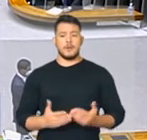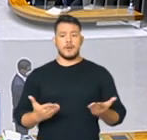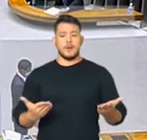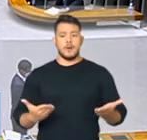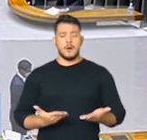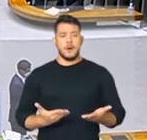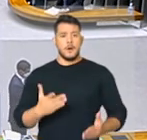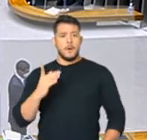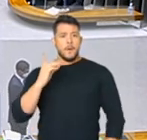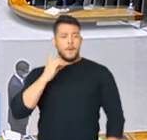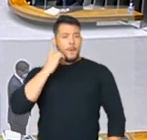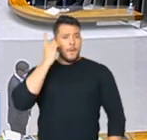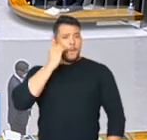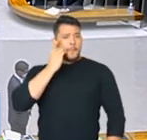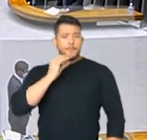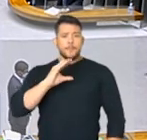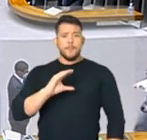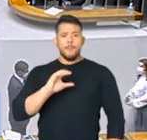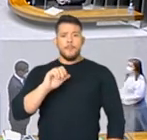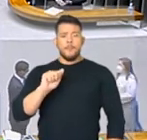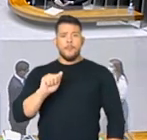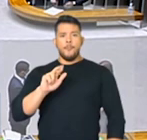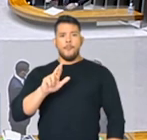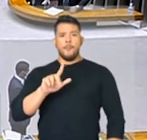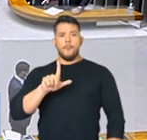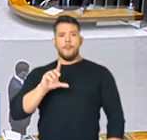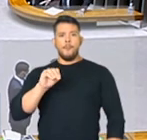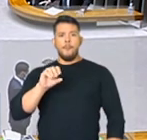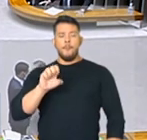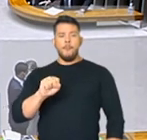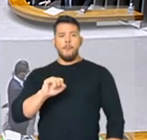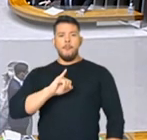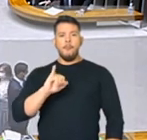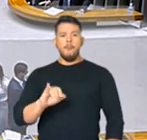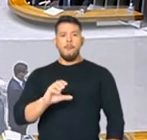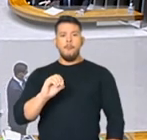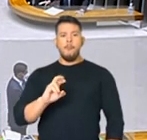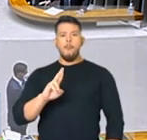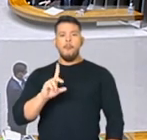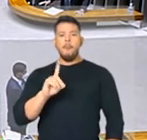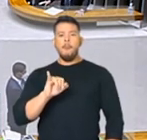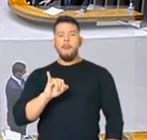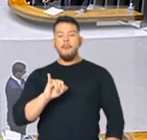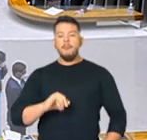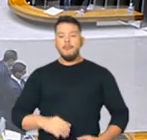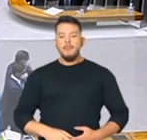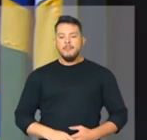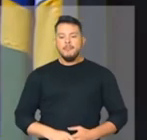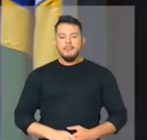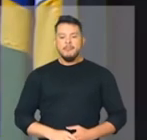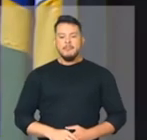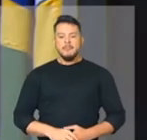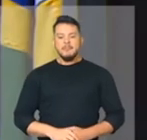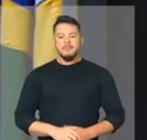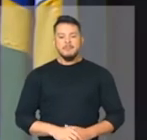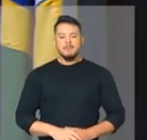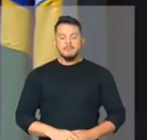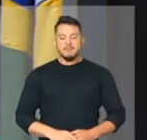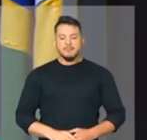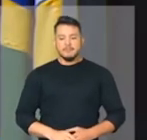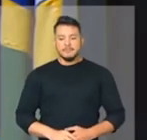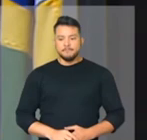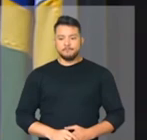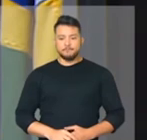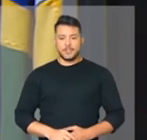Carlos Jordi. Obrigado, senhor presidente. Bom, todos nós sabíamos, na